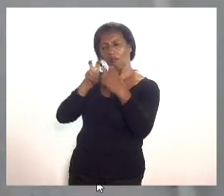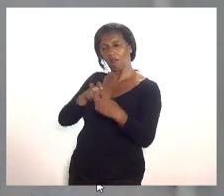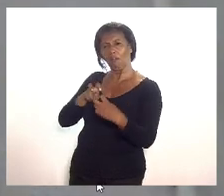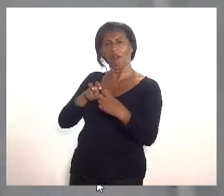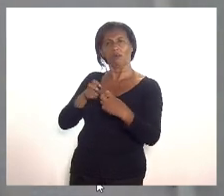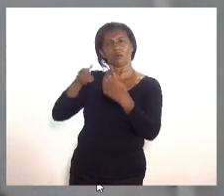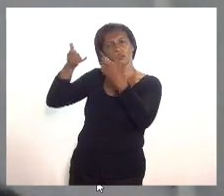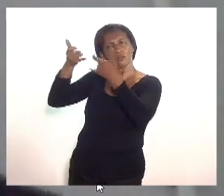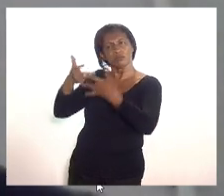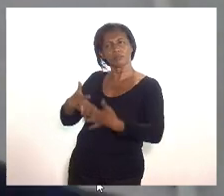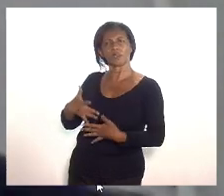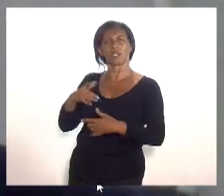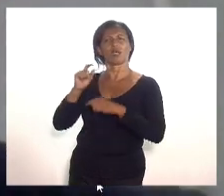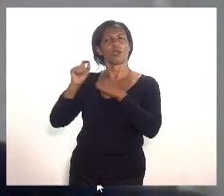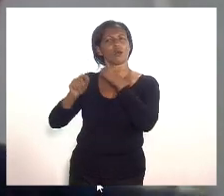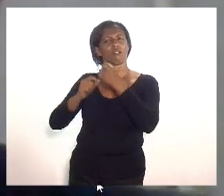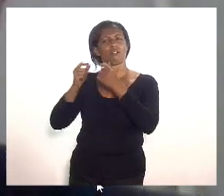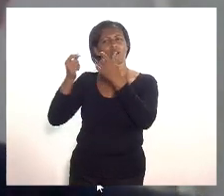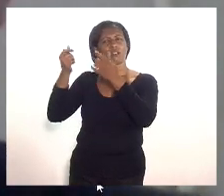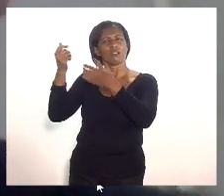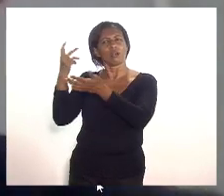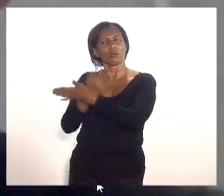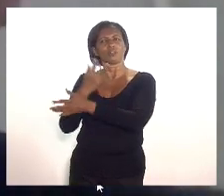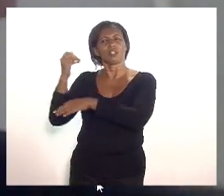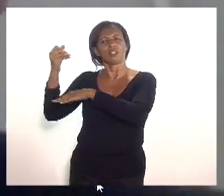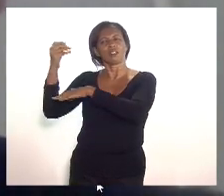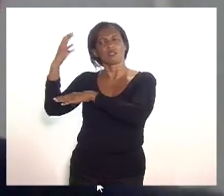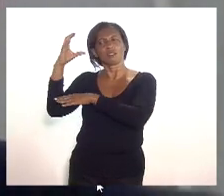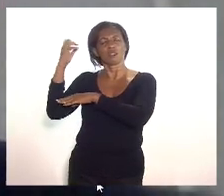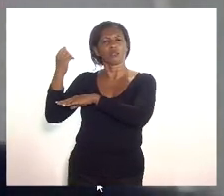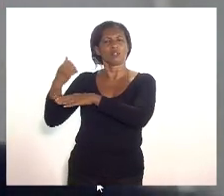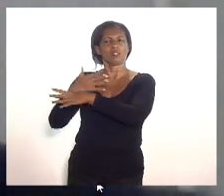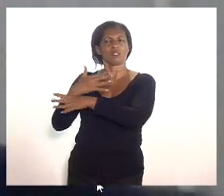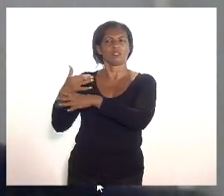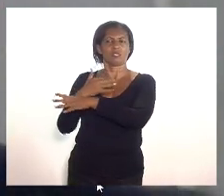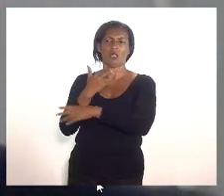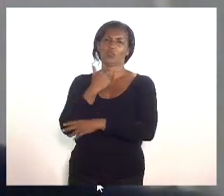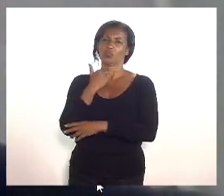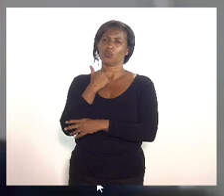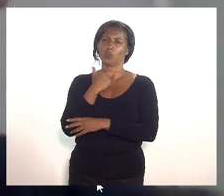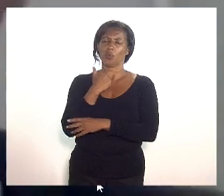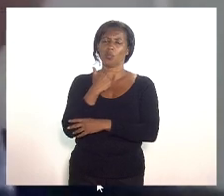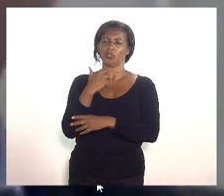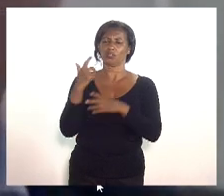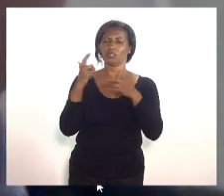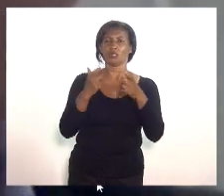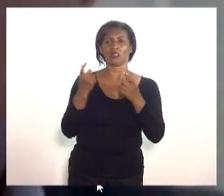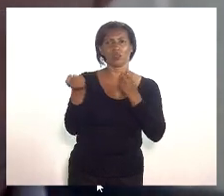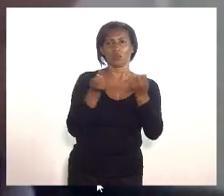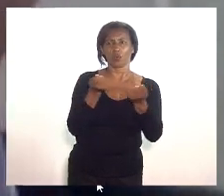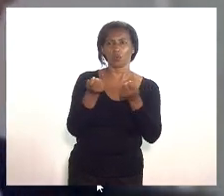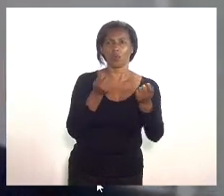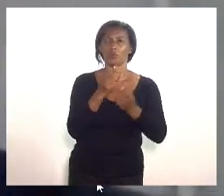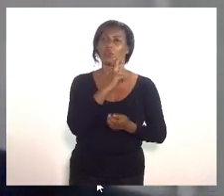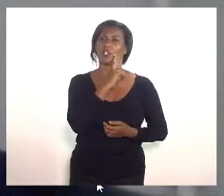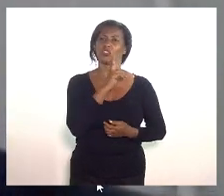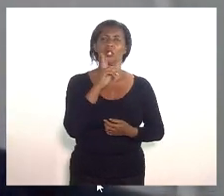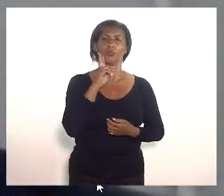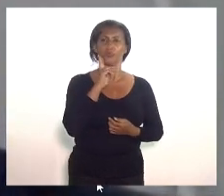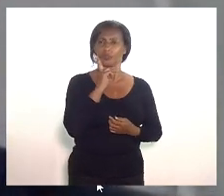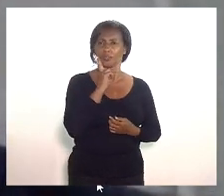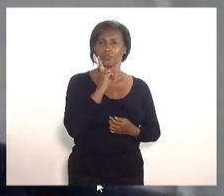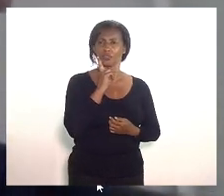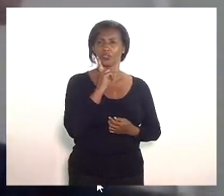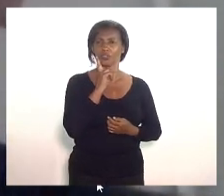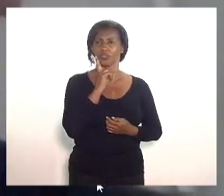cidade vive o que não pode é setores econômicos como por exemplo o de restaurantes